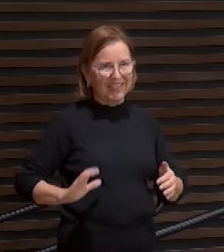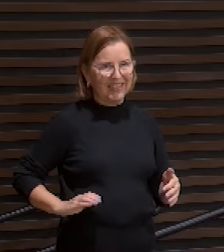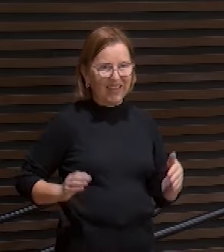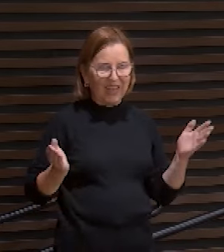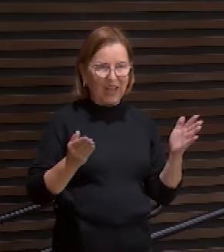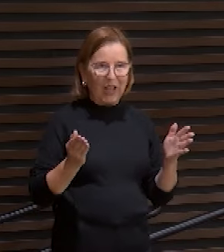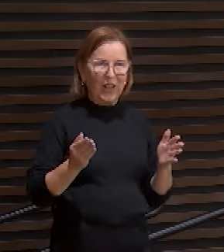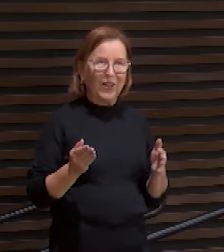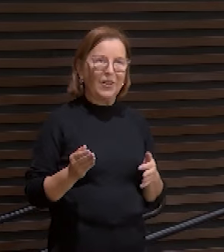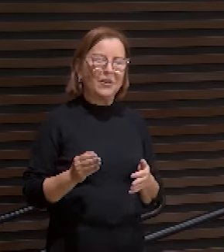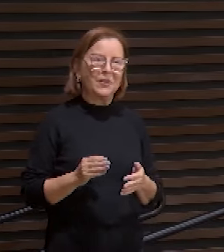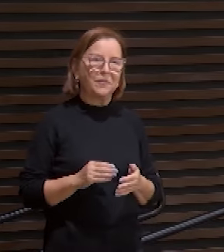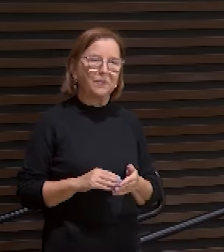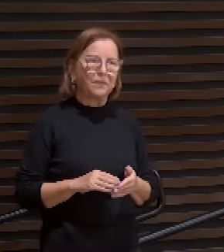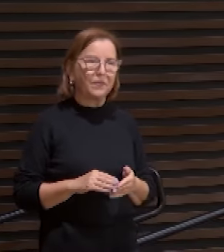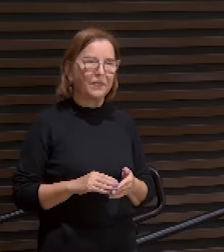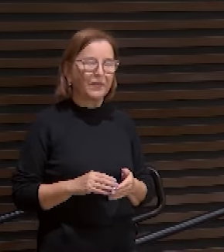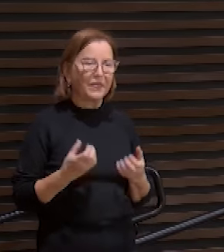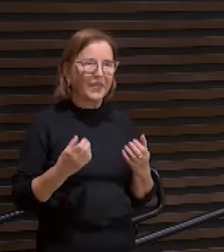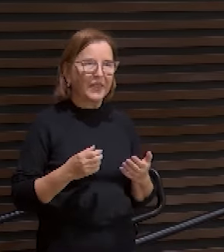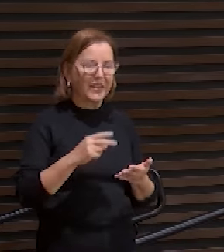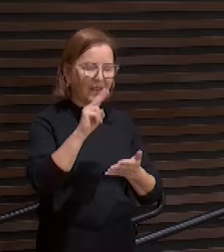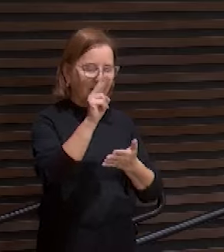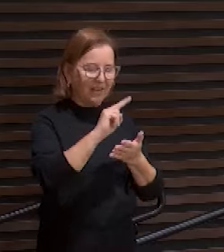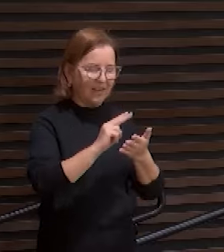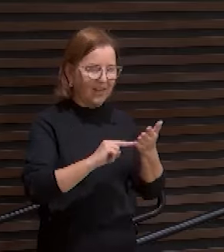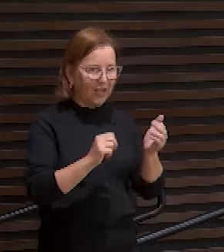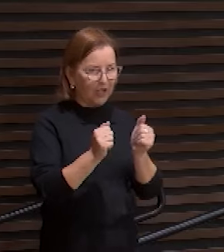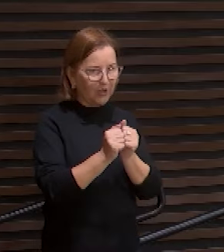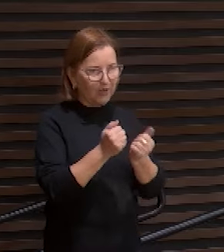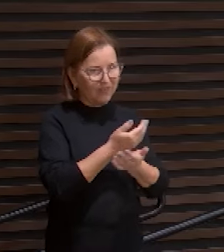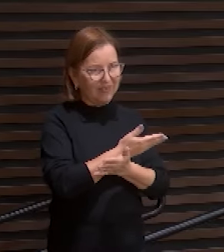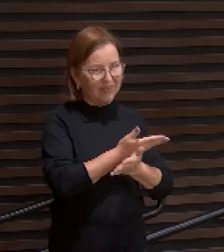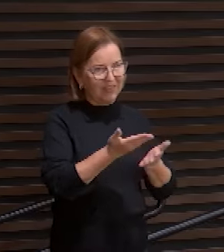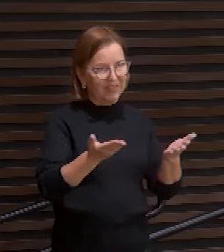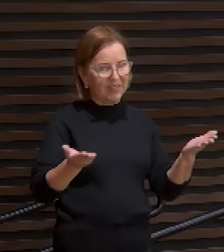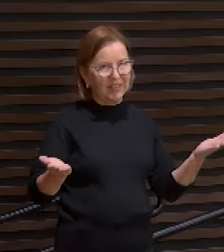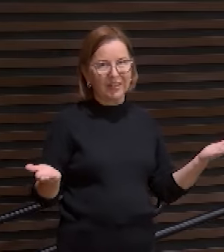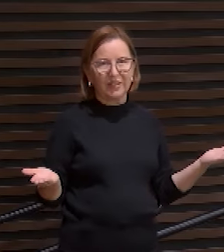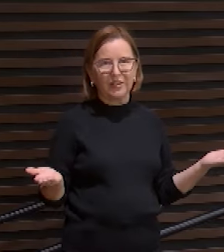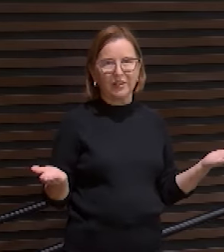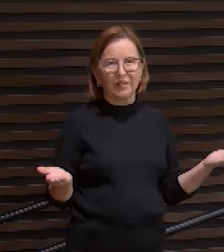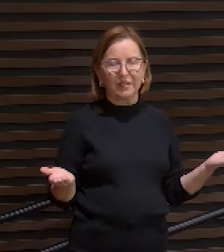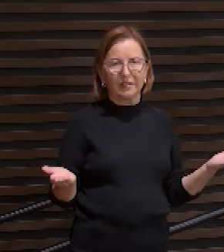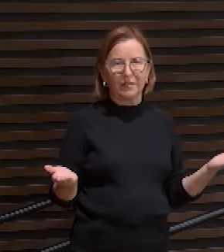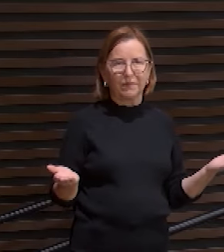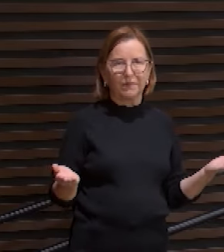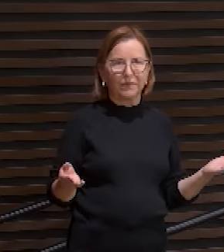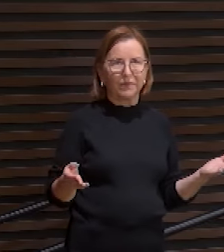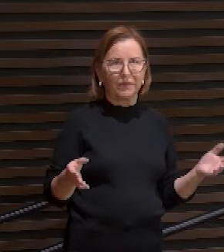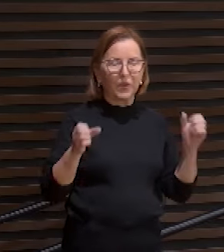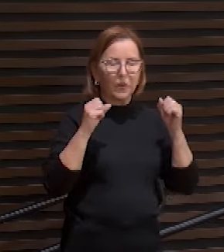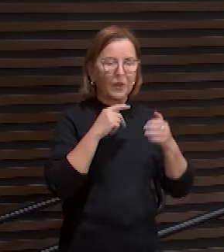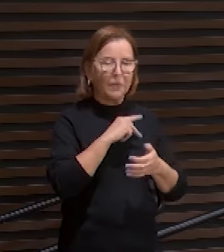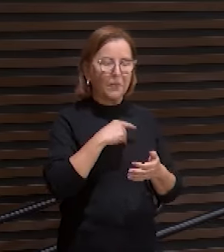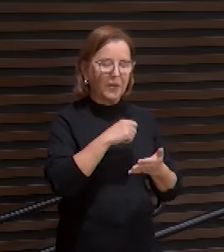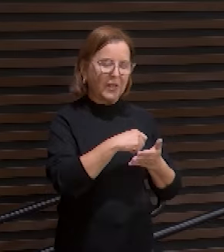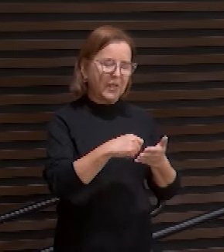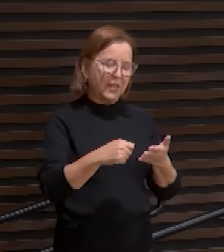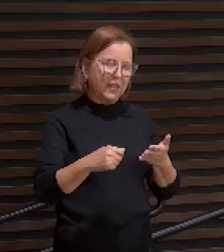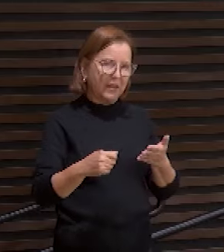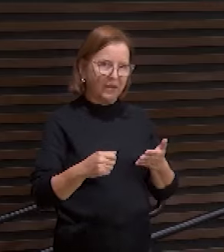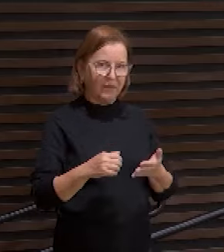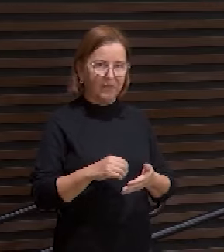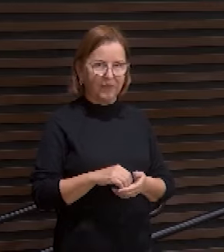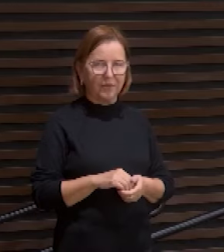caminhar para o final eu quero ler junto com vocês eu quero ler que vocês ouçam o que Paulo escreveu entendendo essas